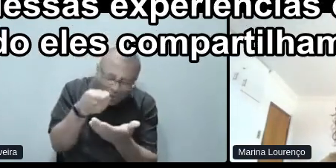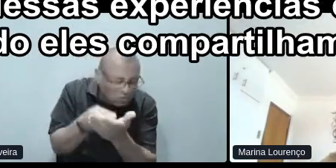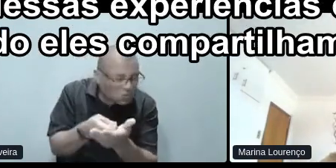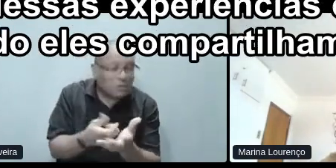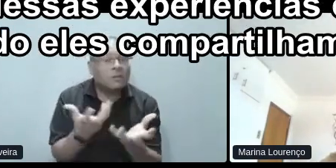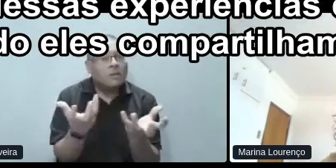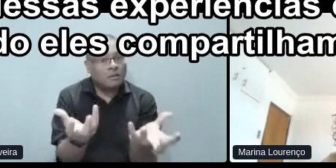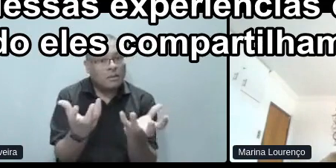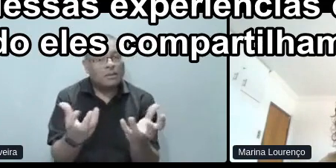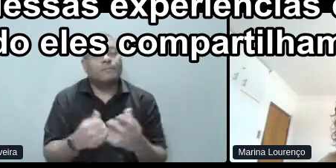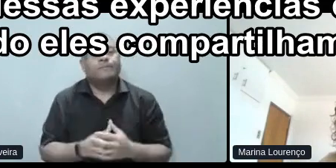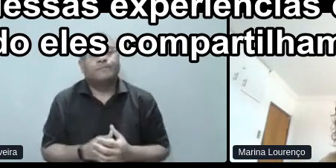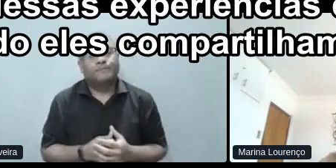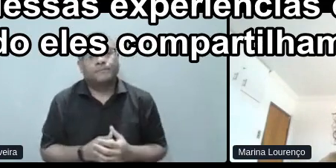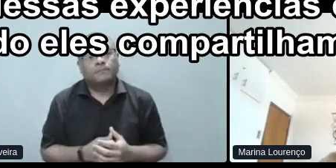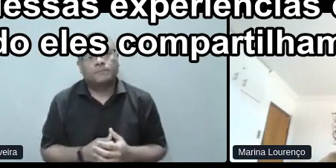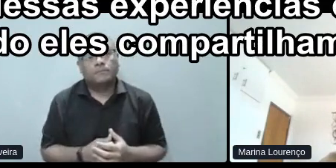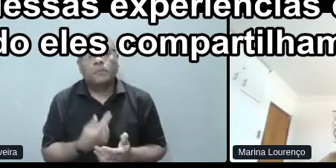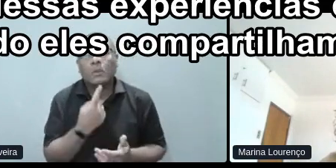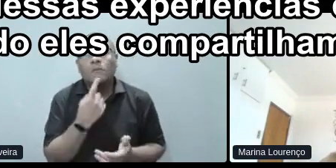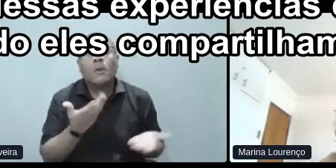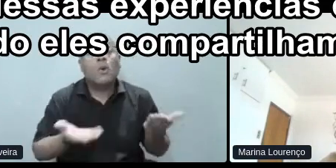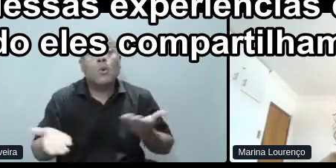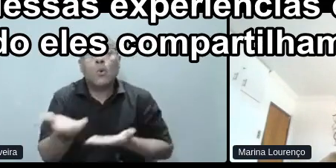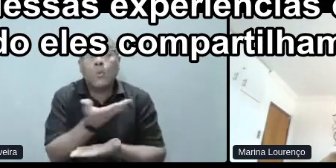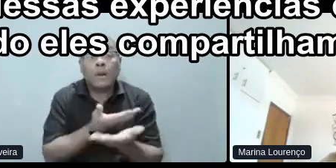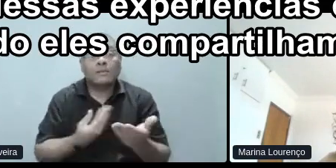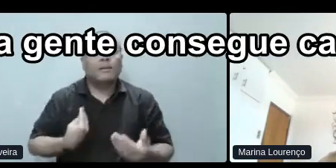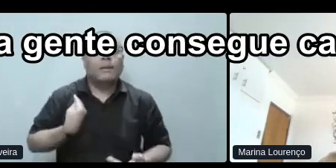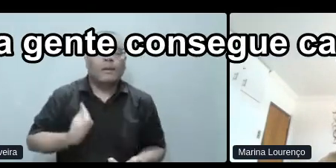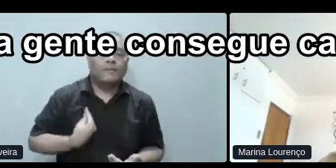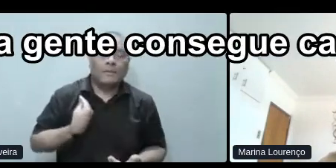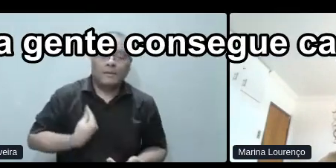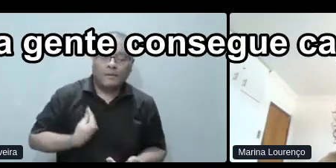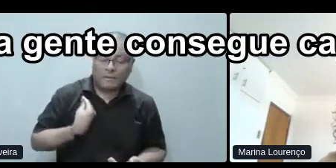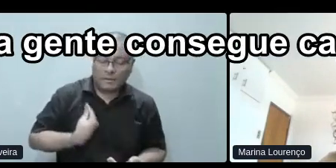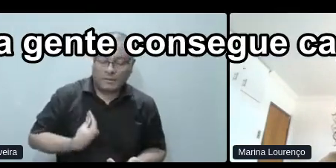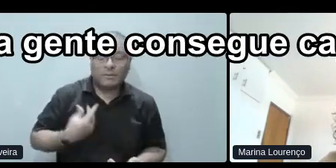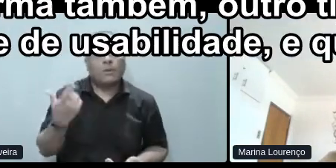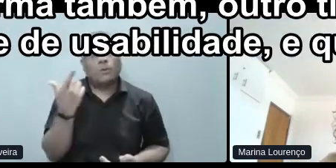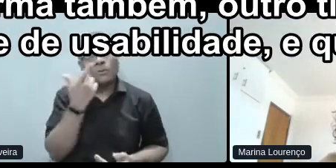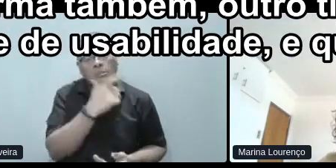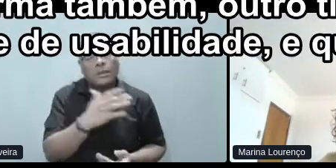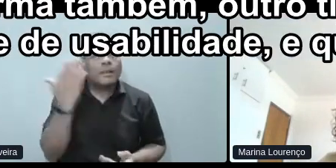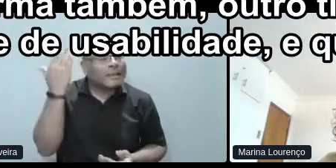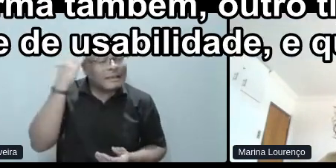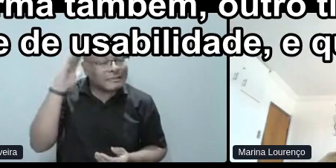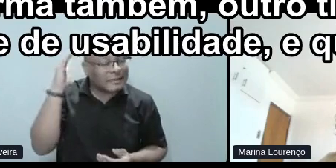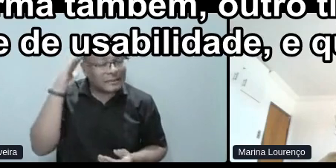eles trazem, né, quando eles compartilham suas vivências, e a gente consegue captar isso.